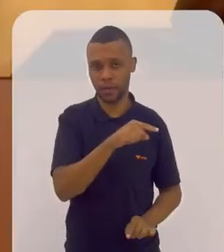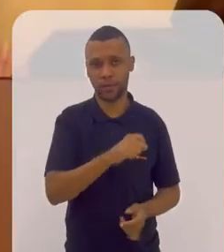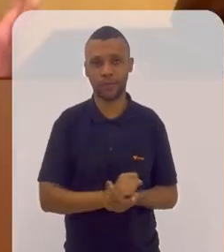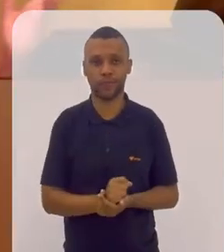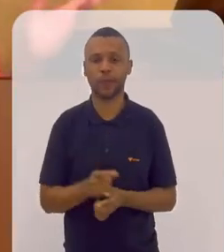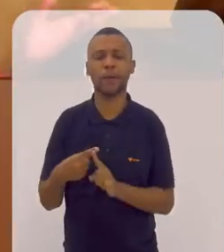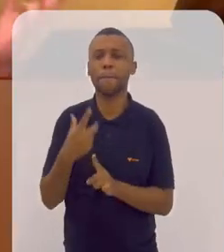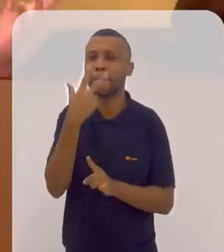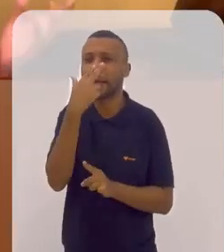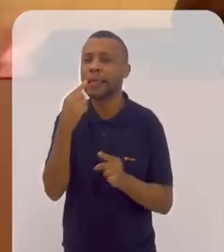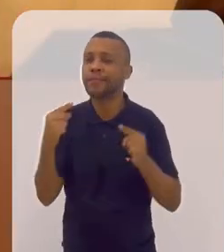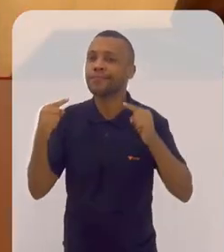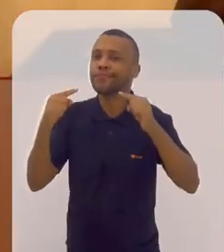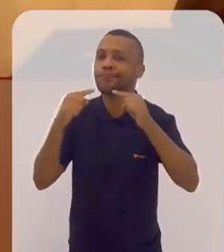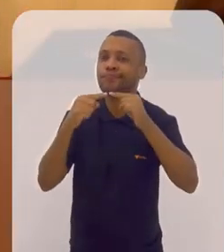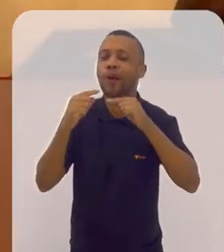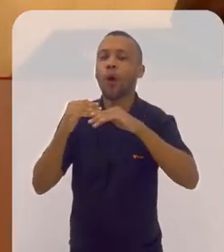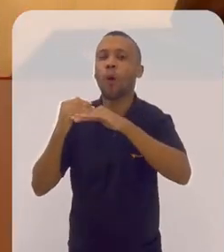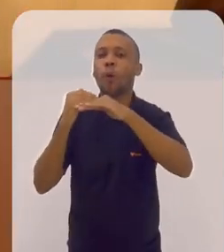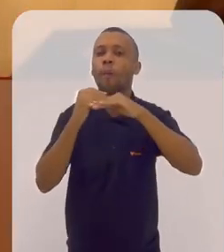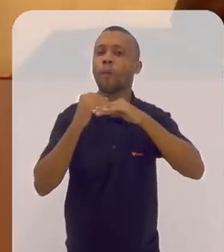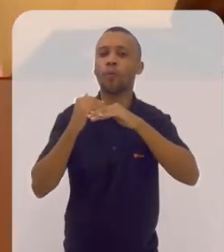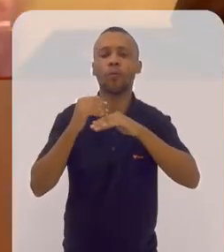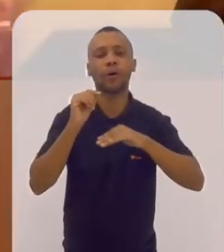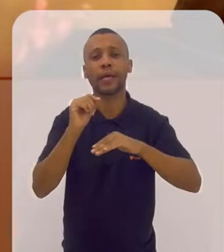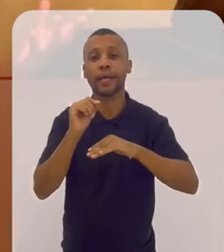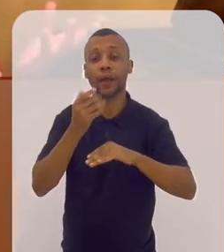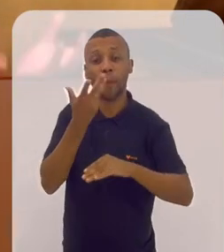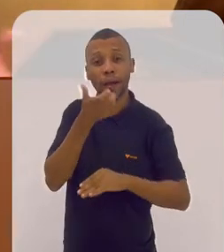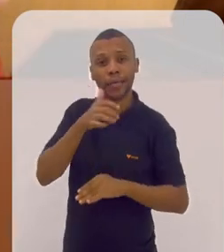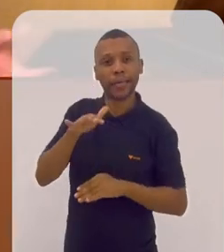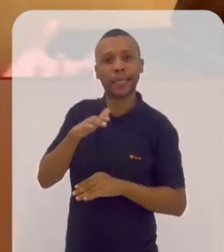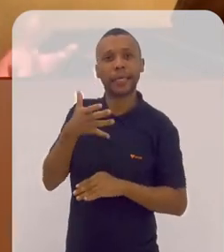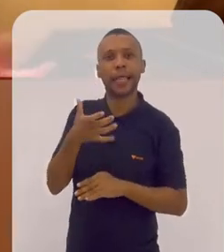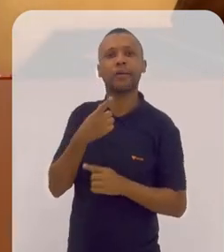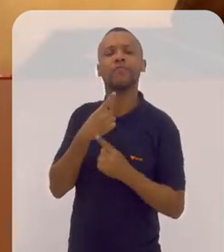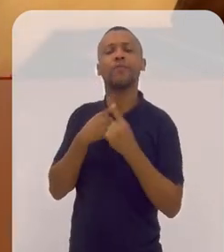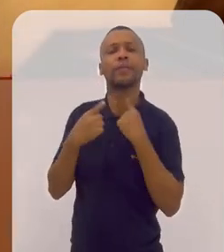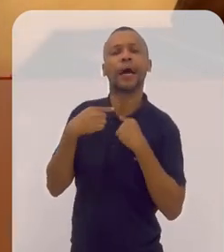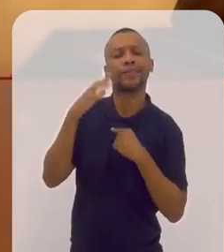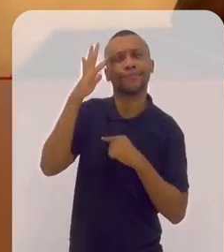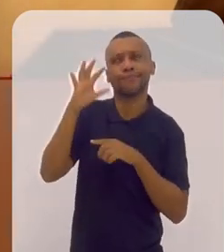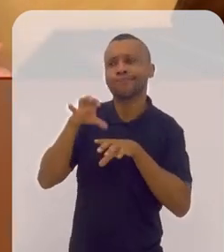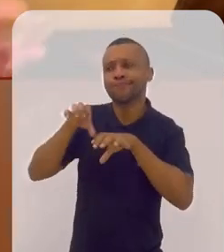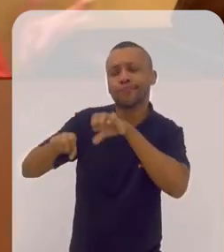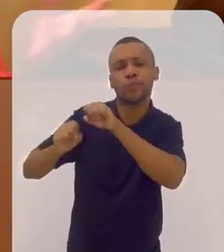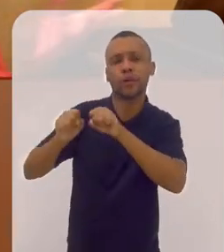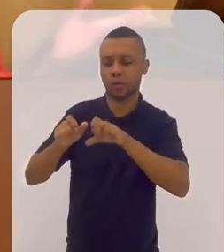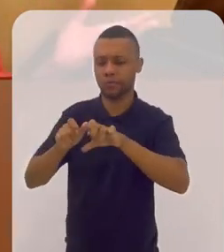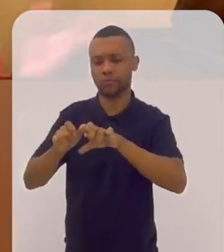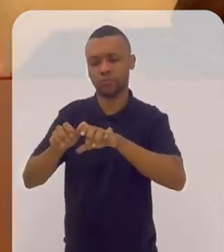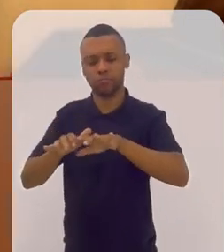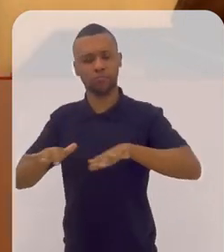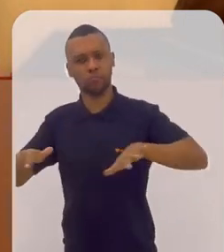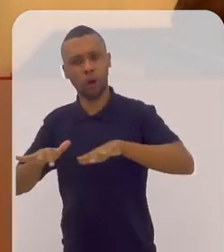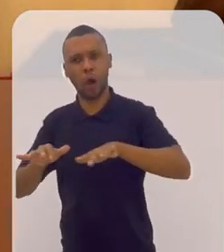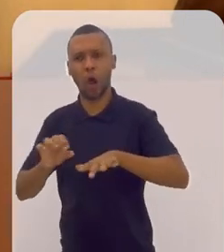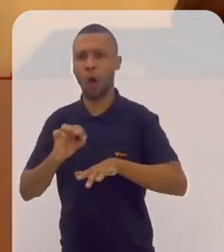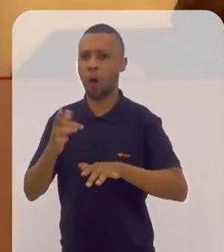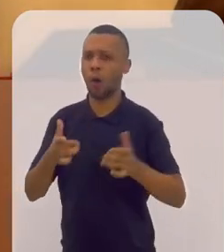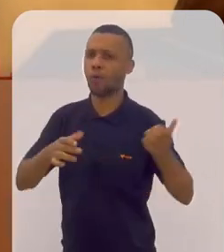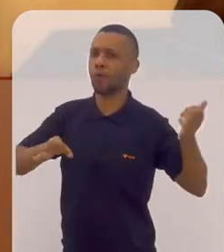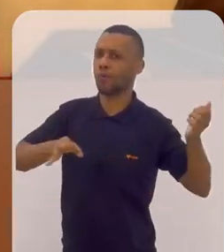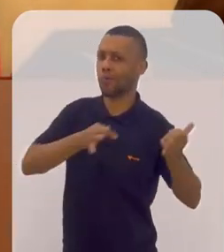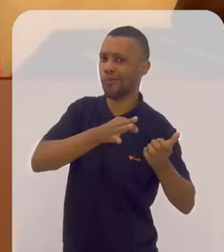eu acho que é muito pouco comum que uma criança busque tocar um instrumento, a não ser que aquilo lhe seja